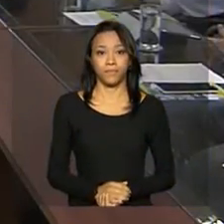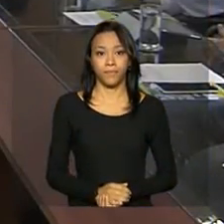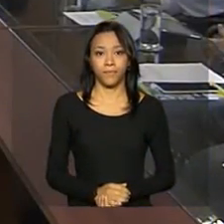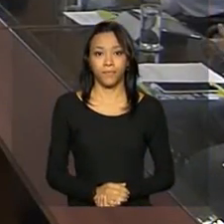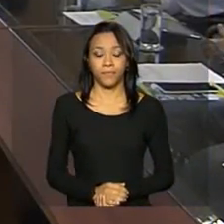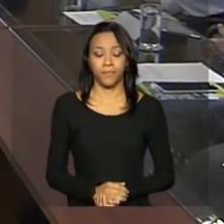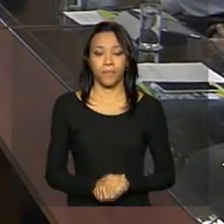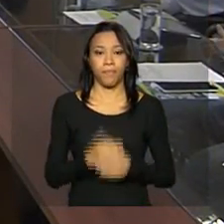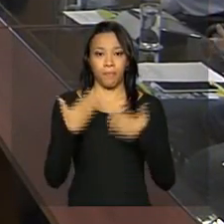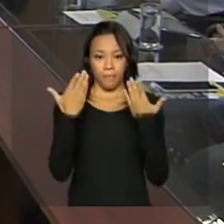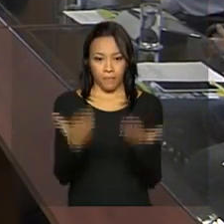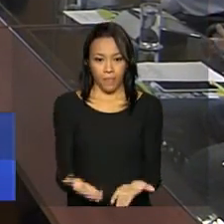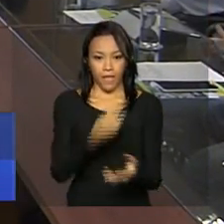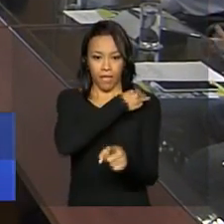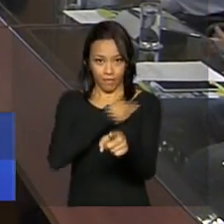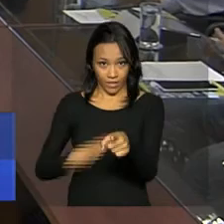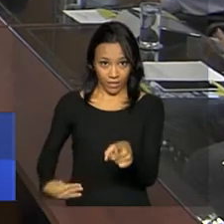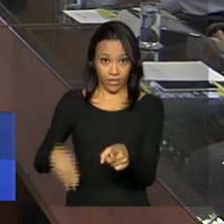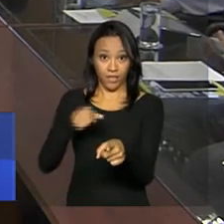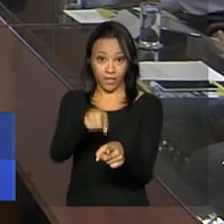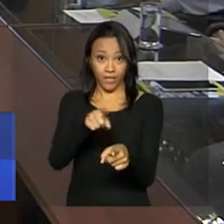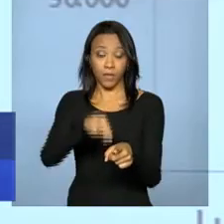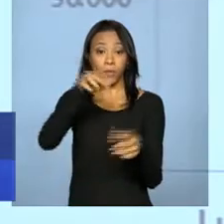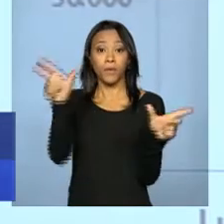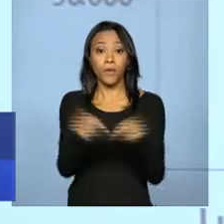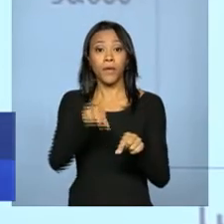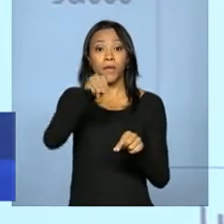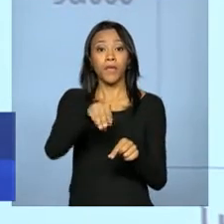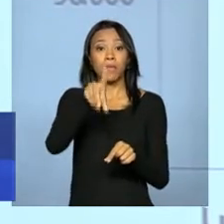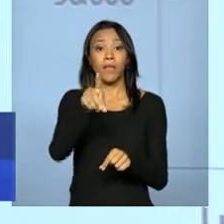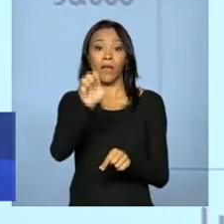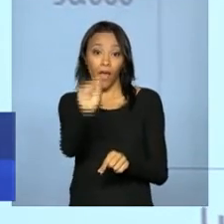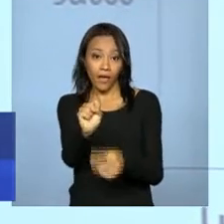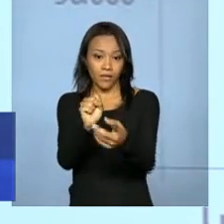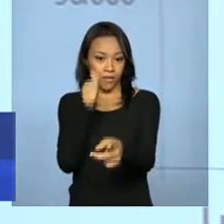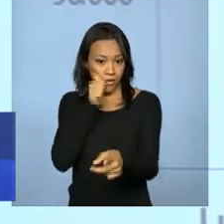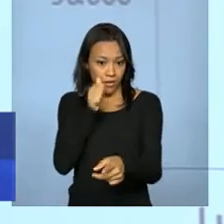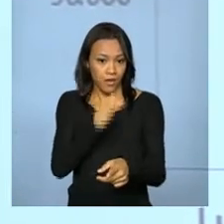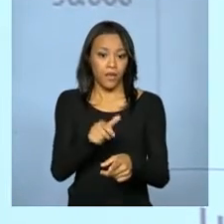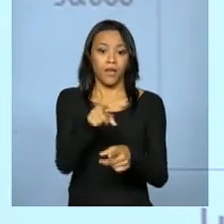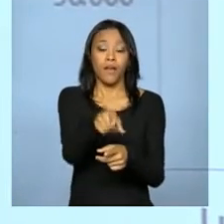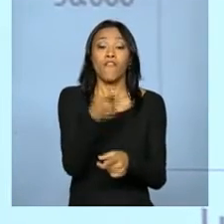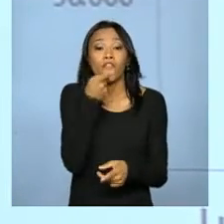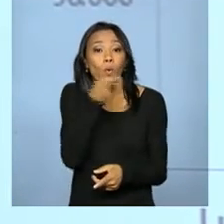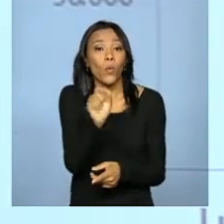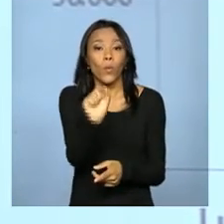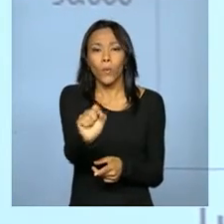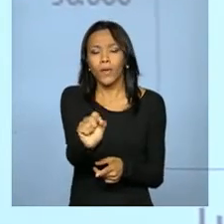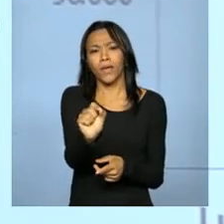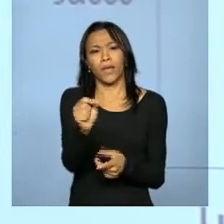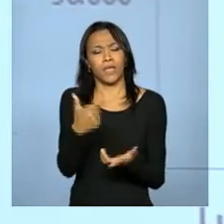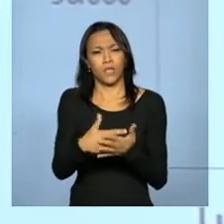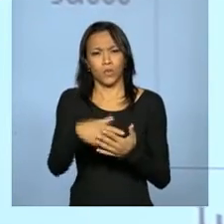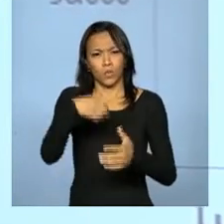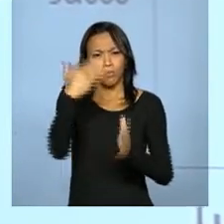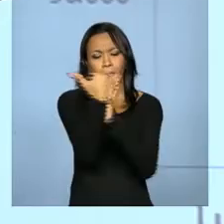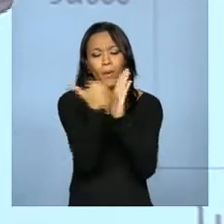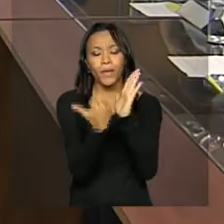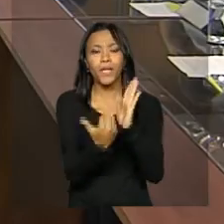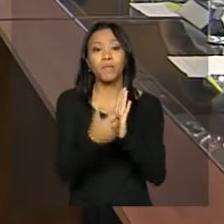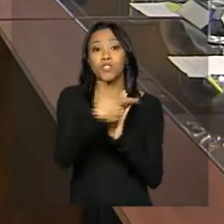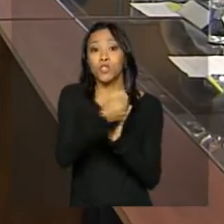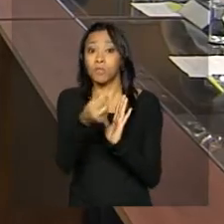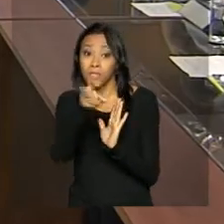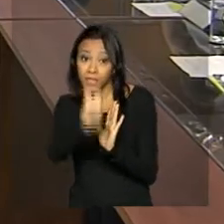A ministra do Desenvolvimento Social e Combate à Fome, Tereza Campelo, fez um balanço das realizações do programa Cisterna em 2015